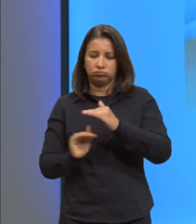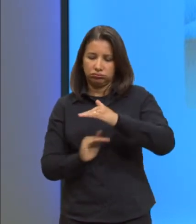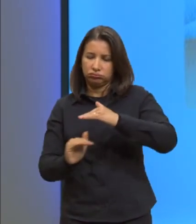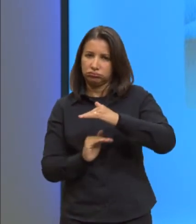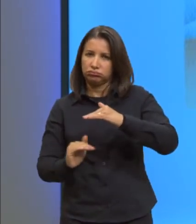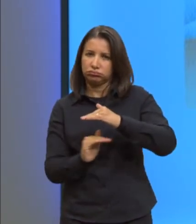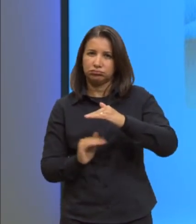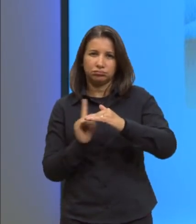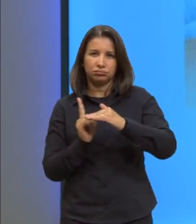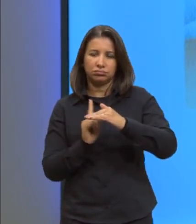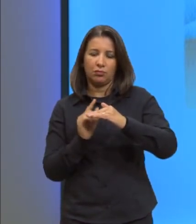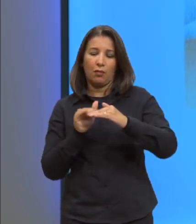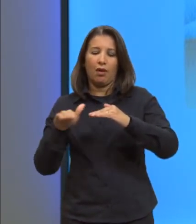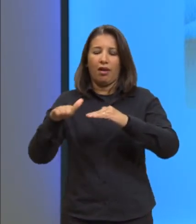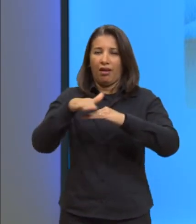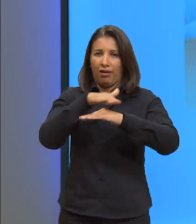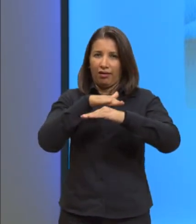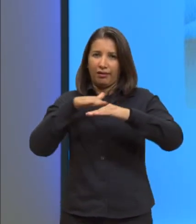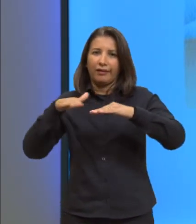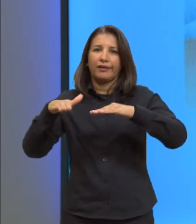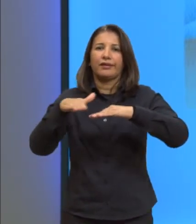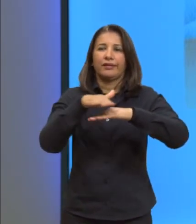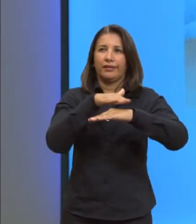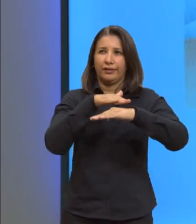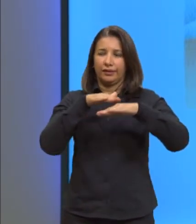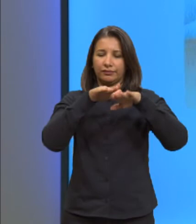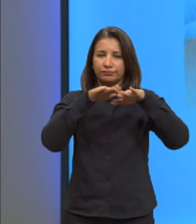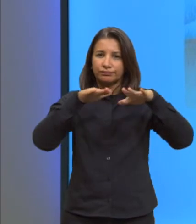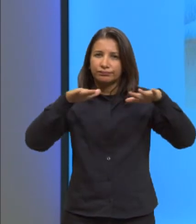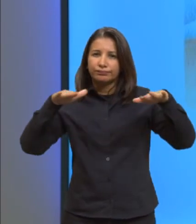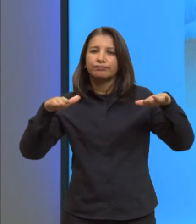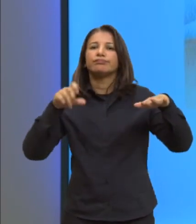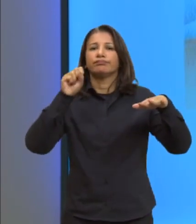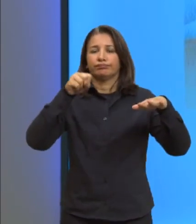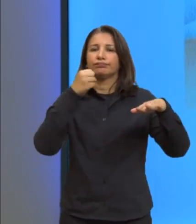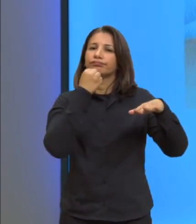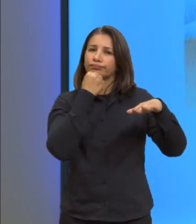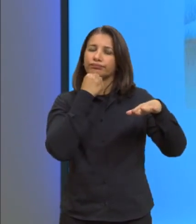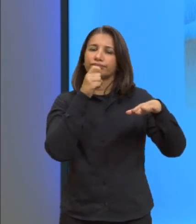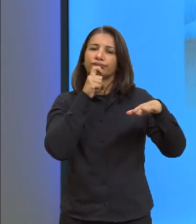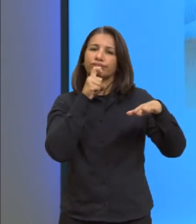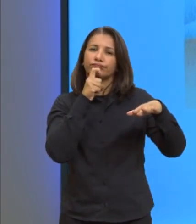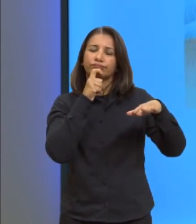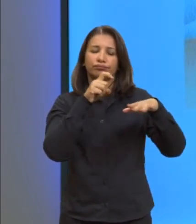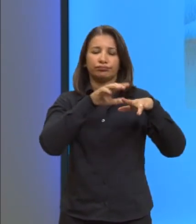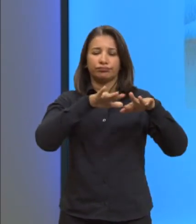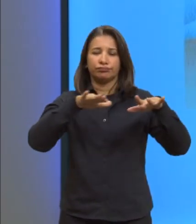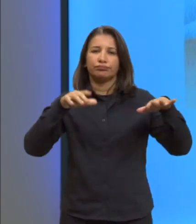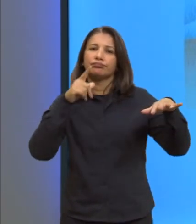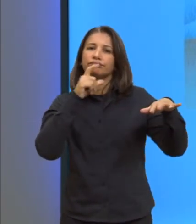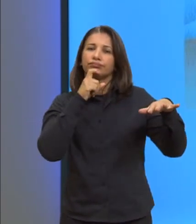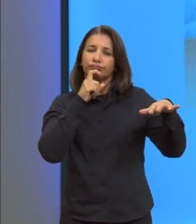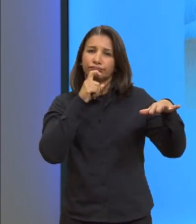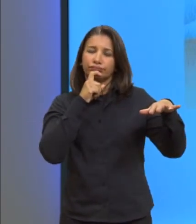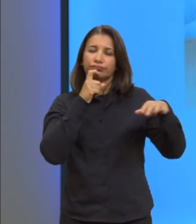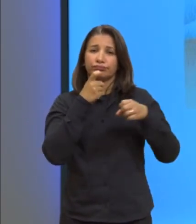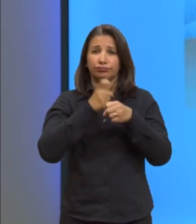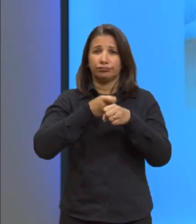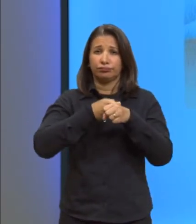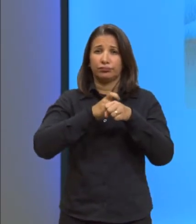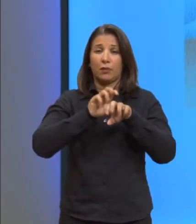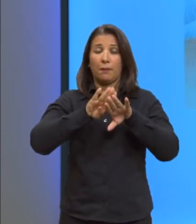aqui na superfície, pela imagem você vai ver, ela vai congelar-se, mas a 4